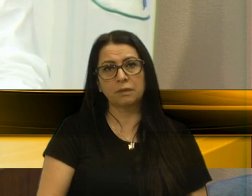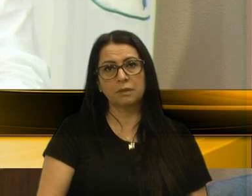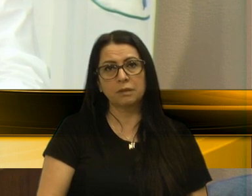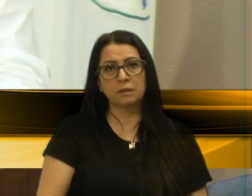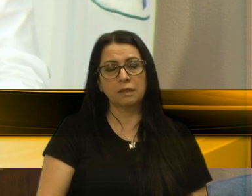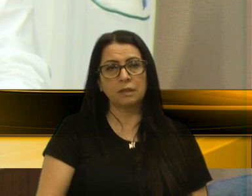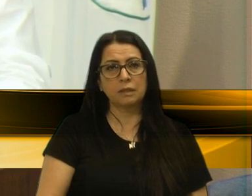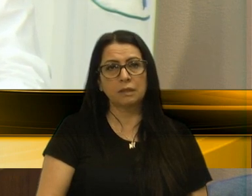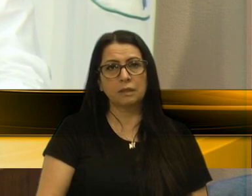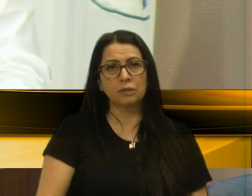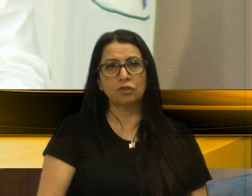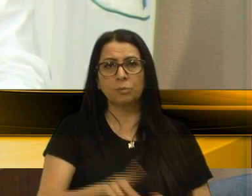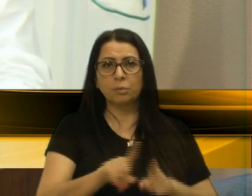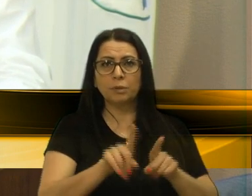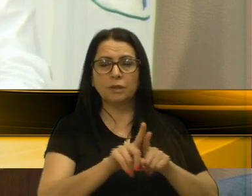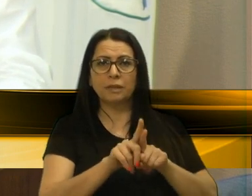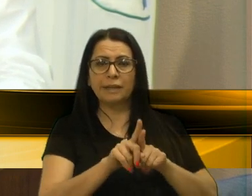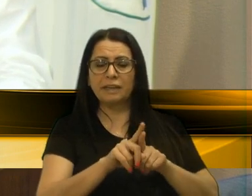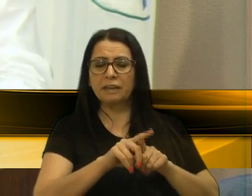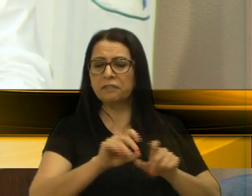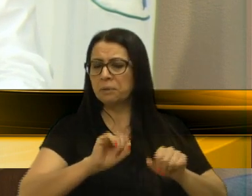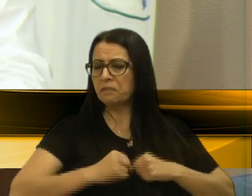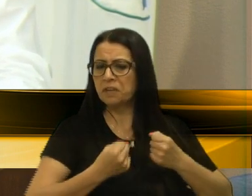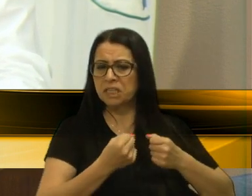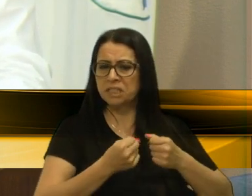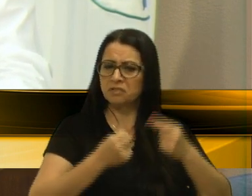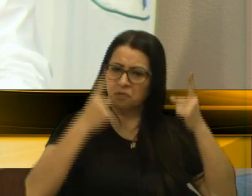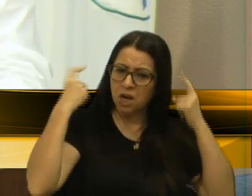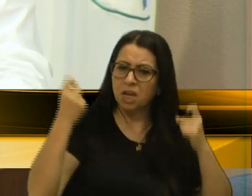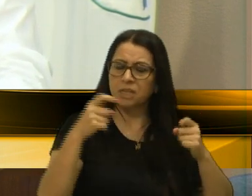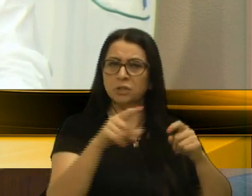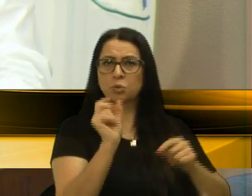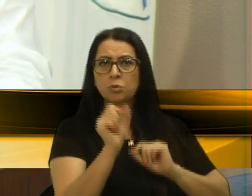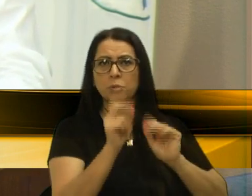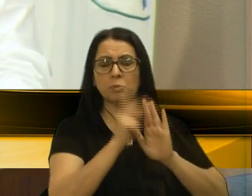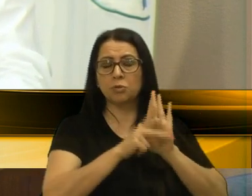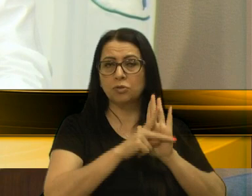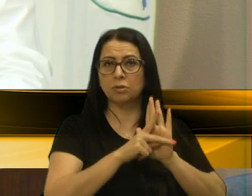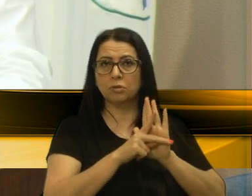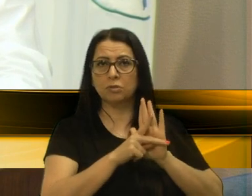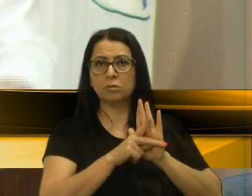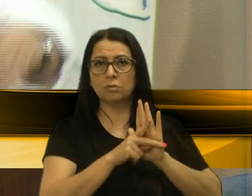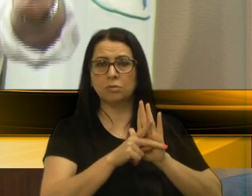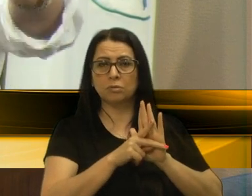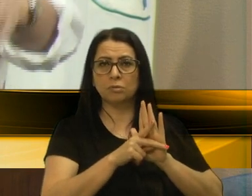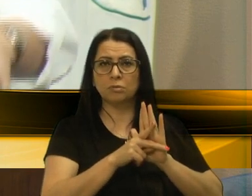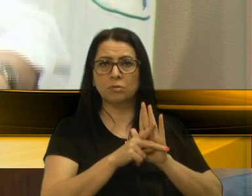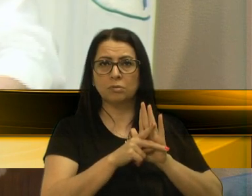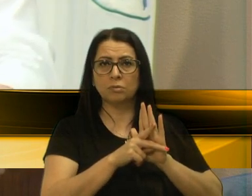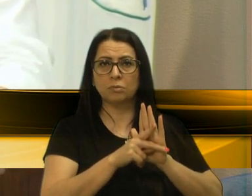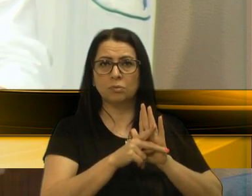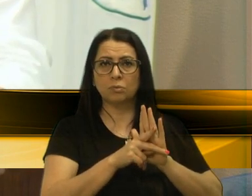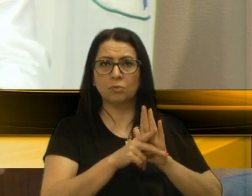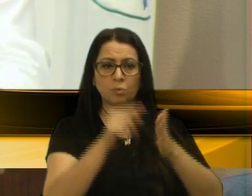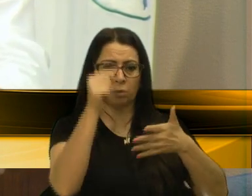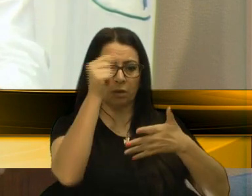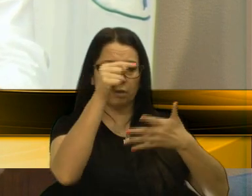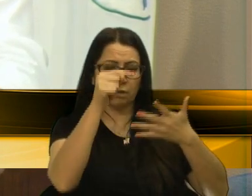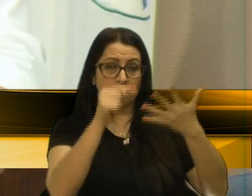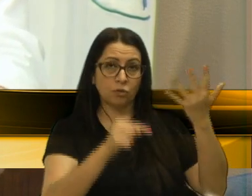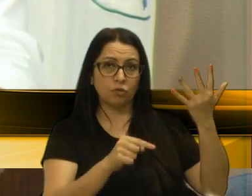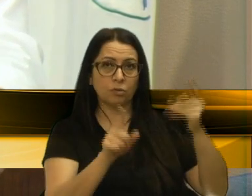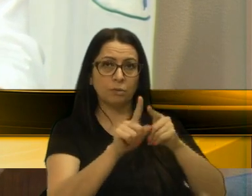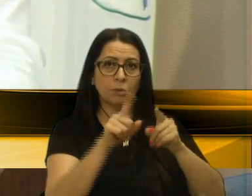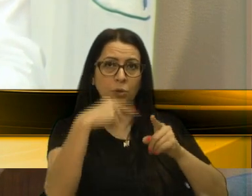Defesa agressiva ao nosso projeto. Eixos... O eixo de desenvolvimento econômico está